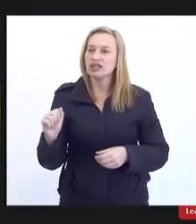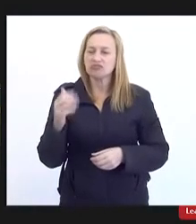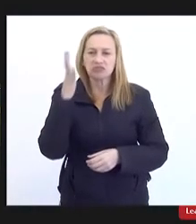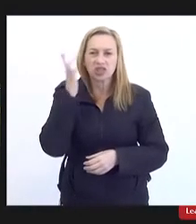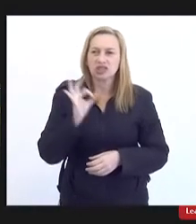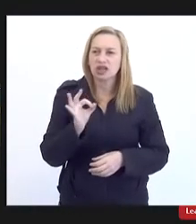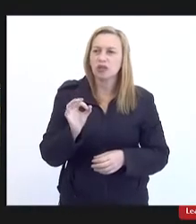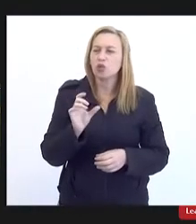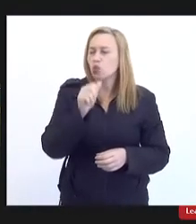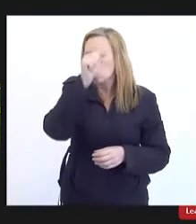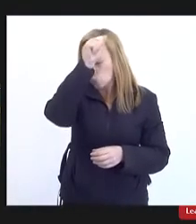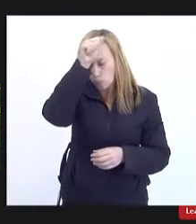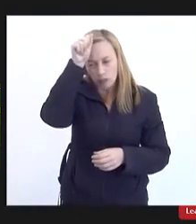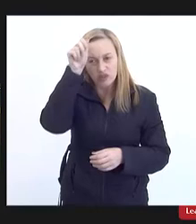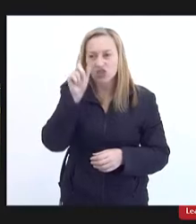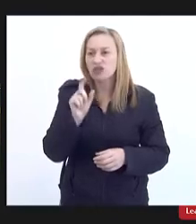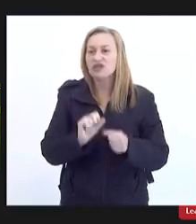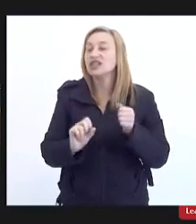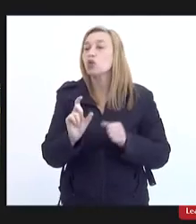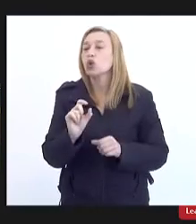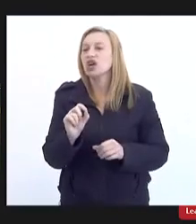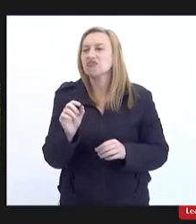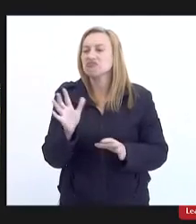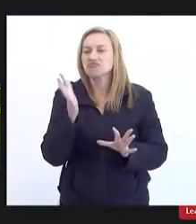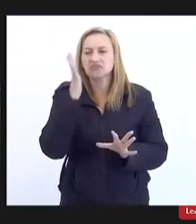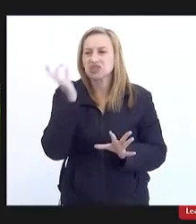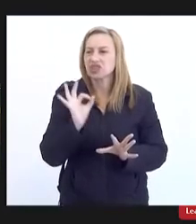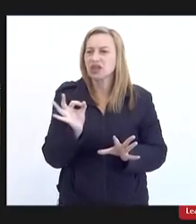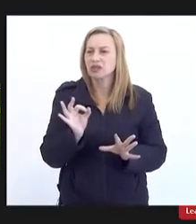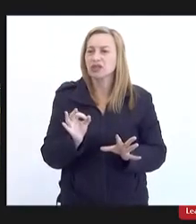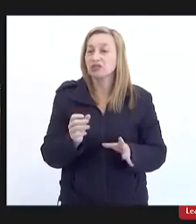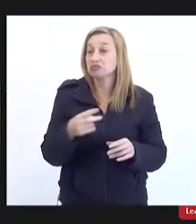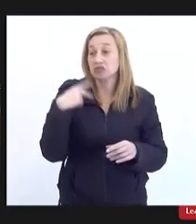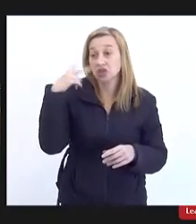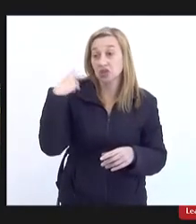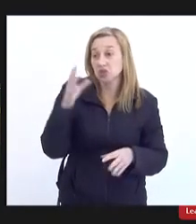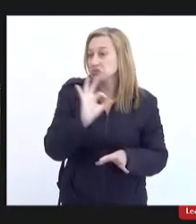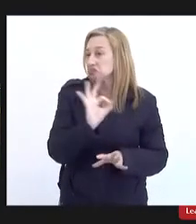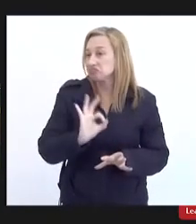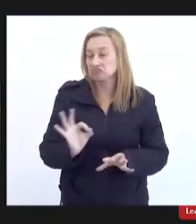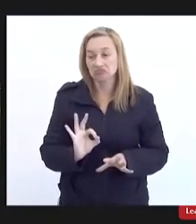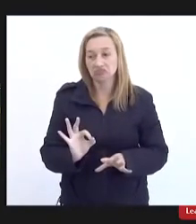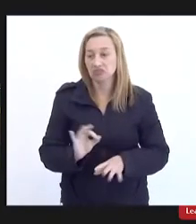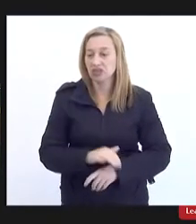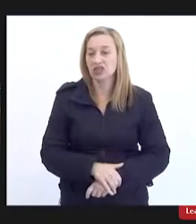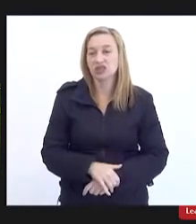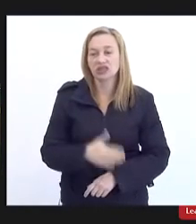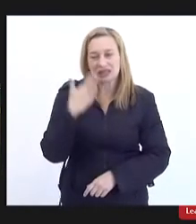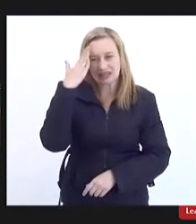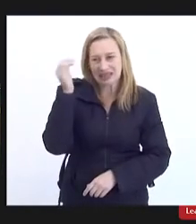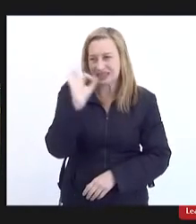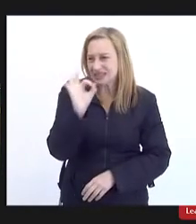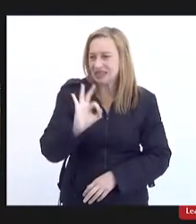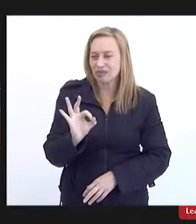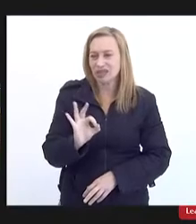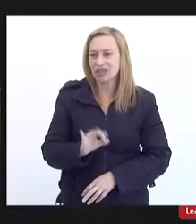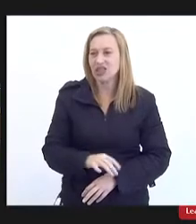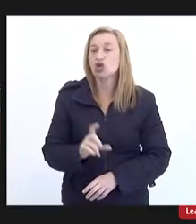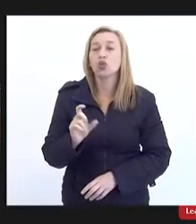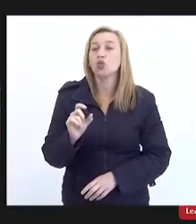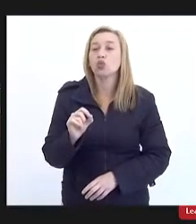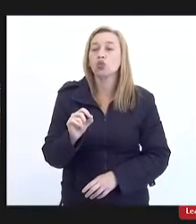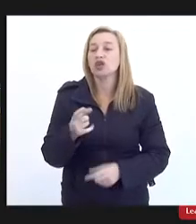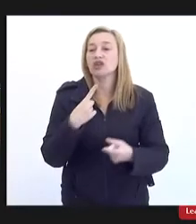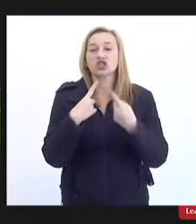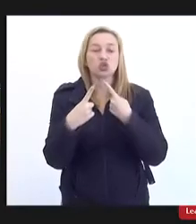Prefeitura vai fazer eu falei que falta transparência ninguém sabe nem os vereadores até os vereadores estão perdidos ninguém sabe o que está